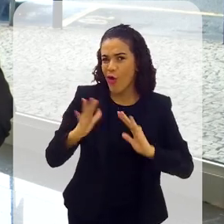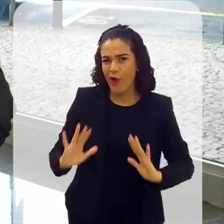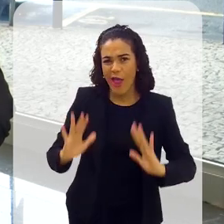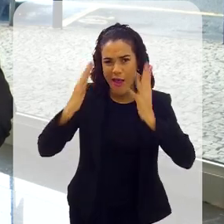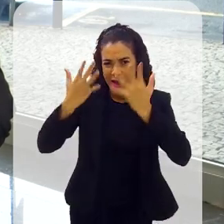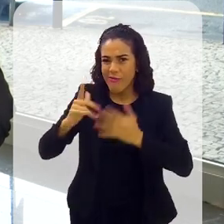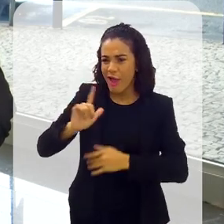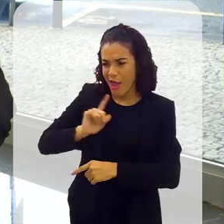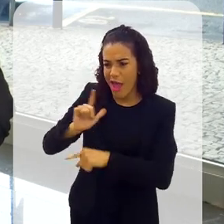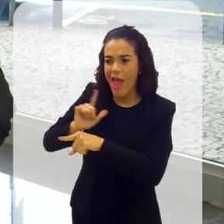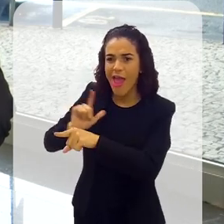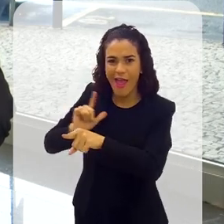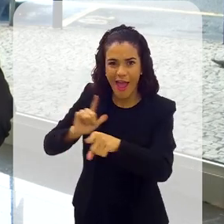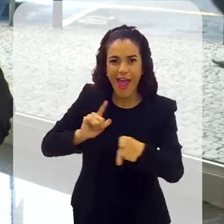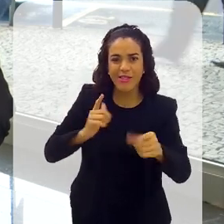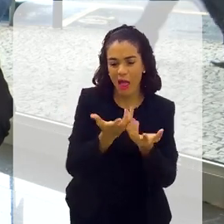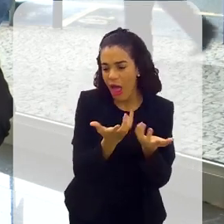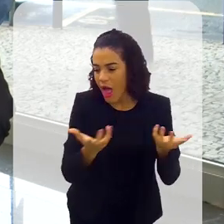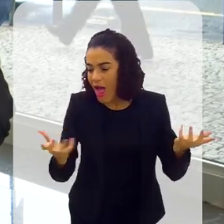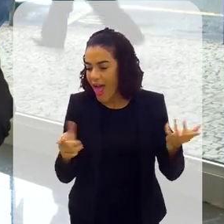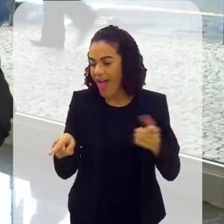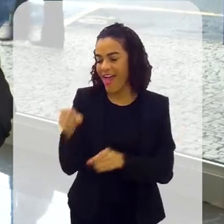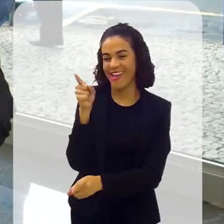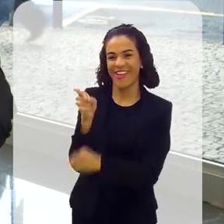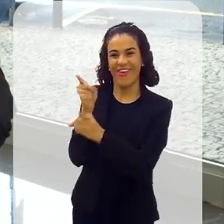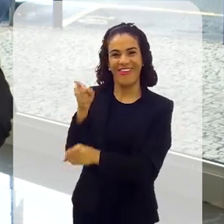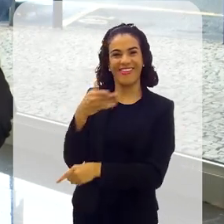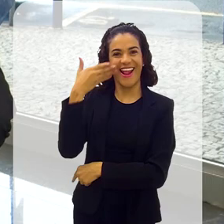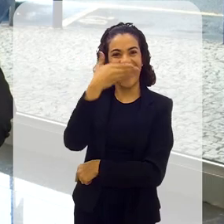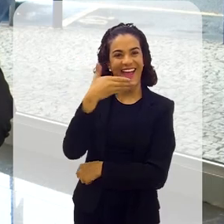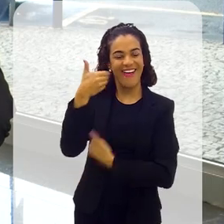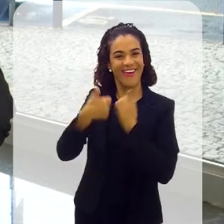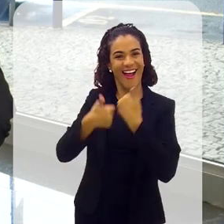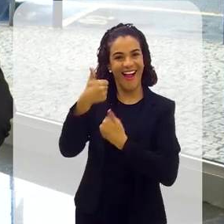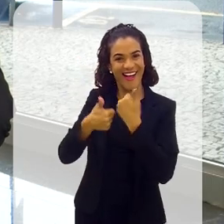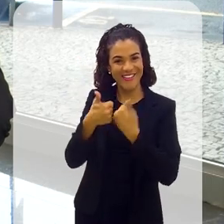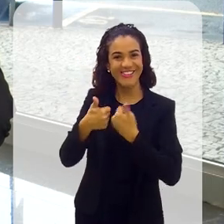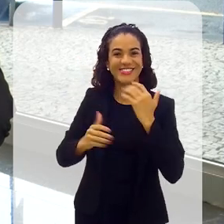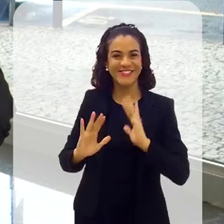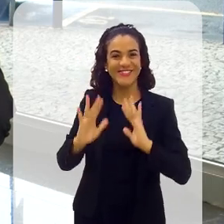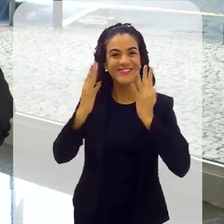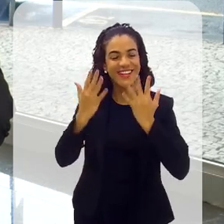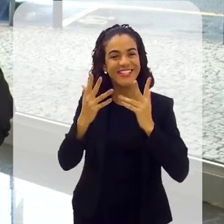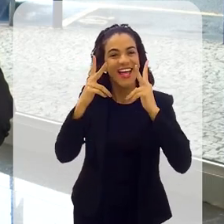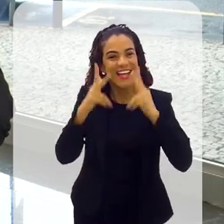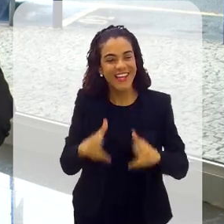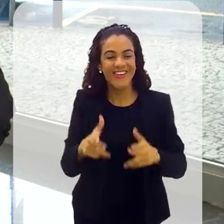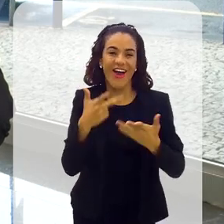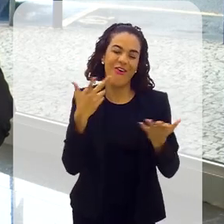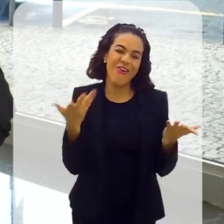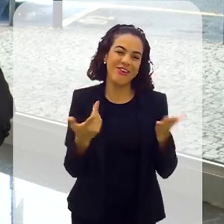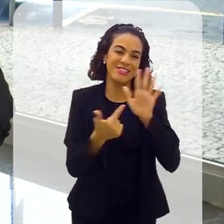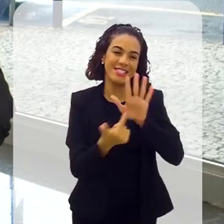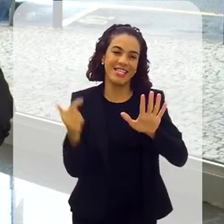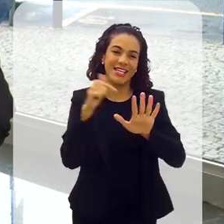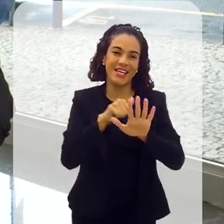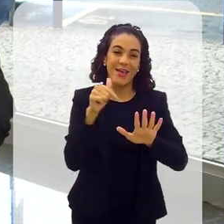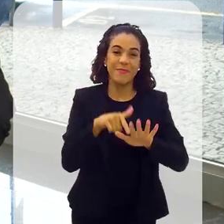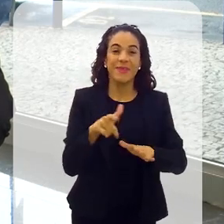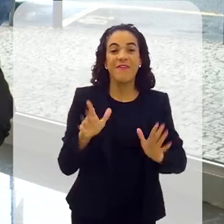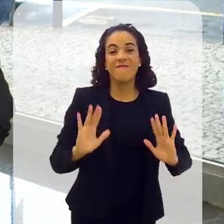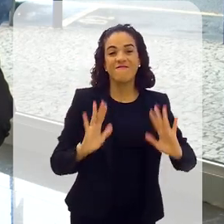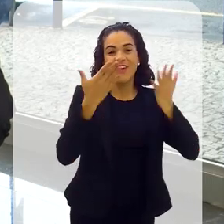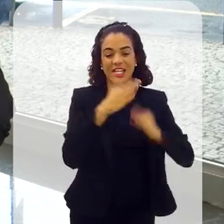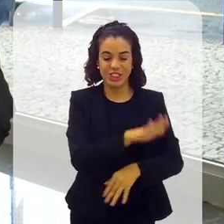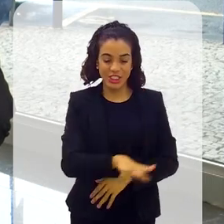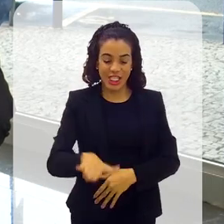a qualquer festa, a qualquer evento que se comparecesse, você ia chegar lá e encontrar o arroz de festa. É como se falássemos hoje